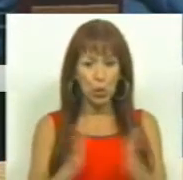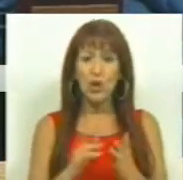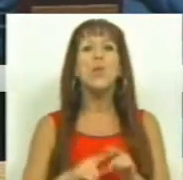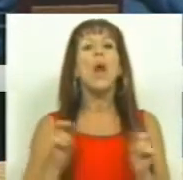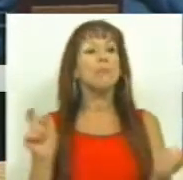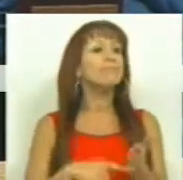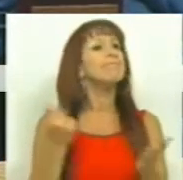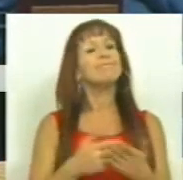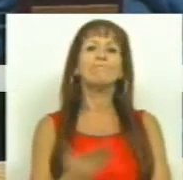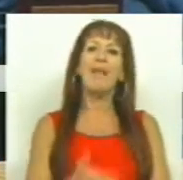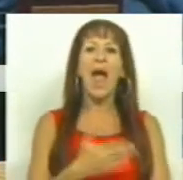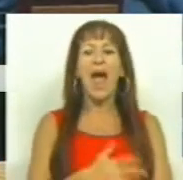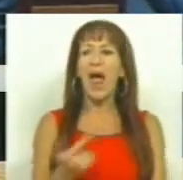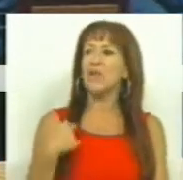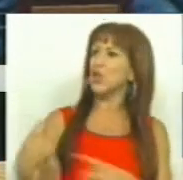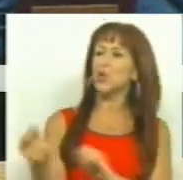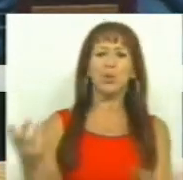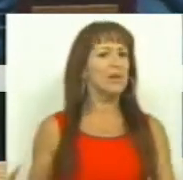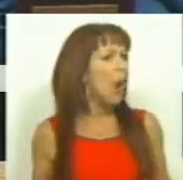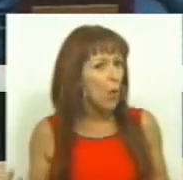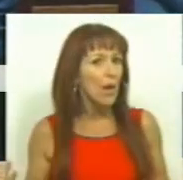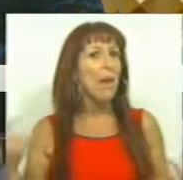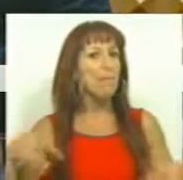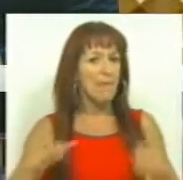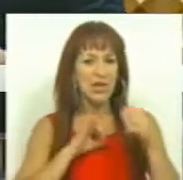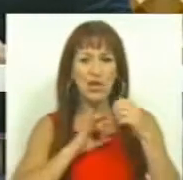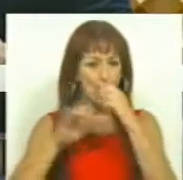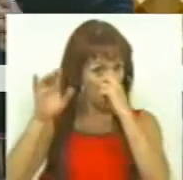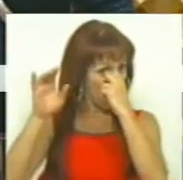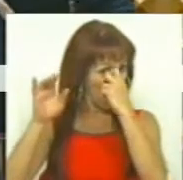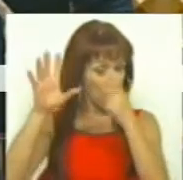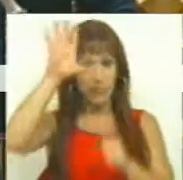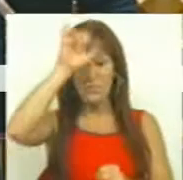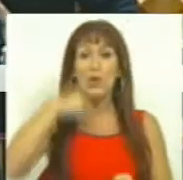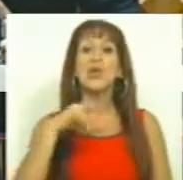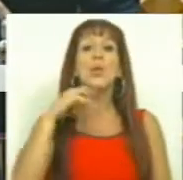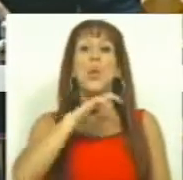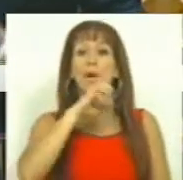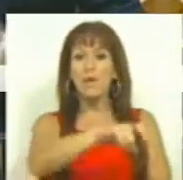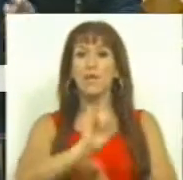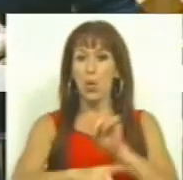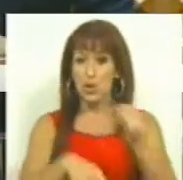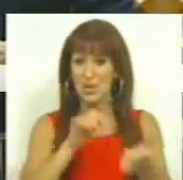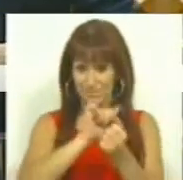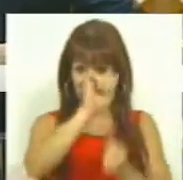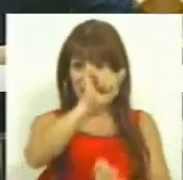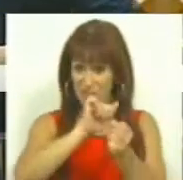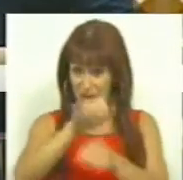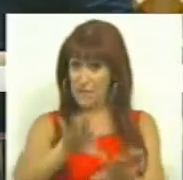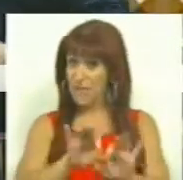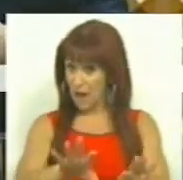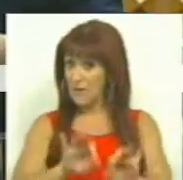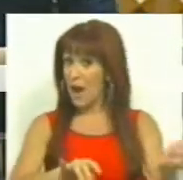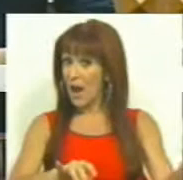consumado antes sequer de ser discutido. Mas, Ministro, chamo-me a atenção para o caso de que diplomas desta